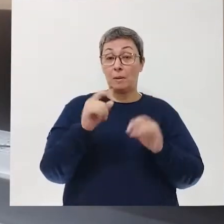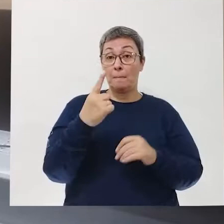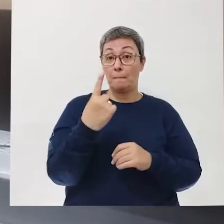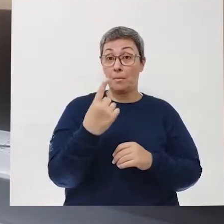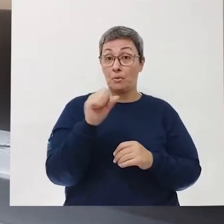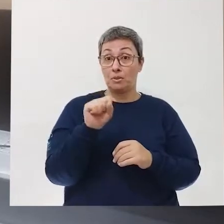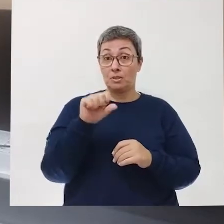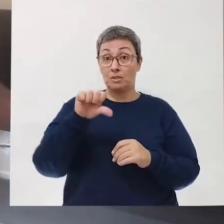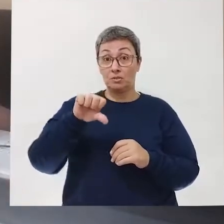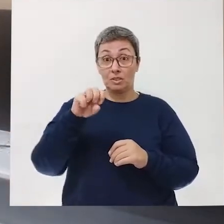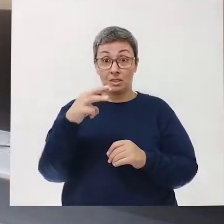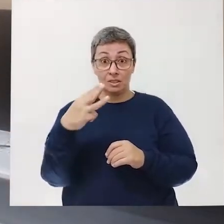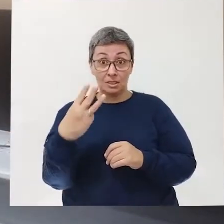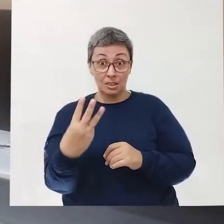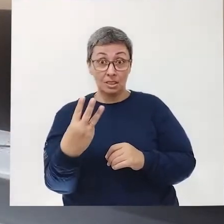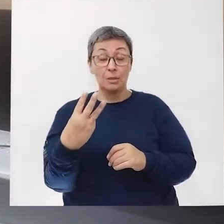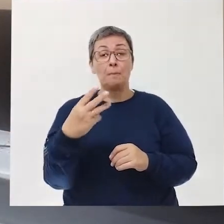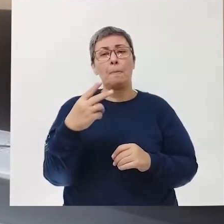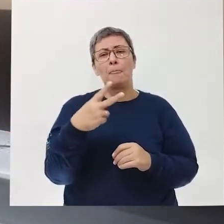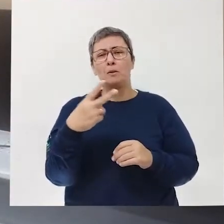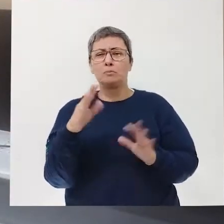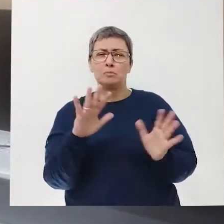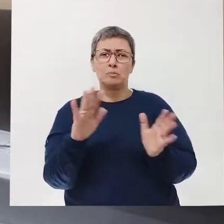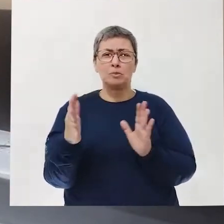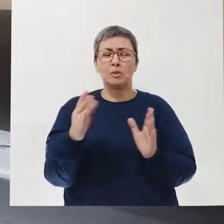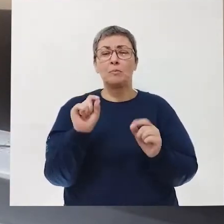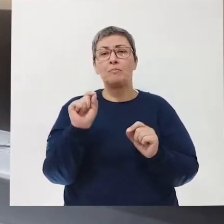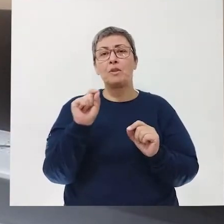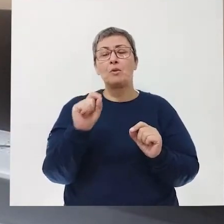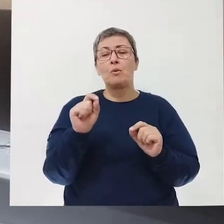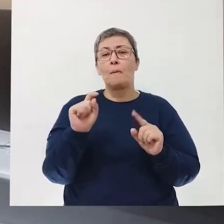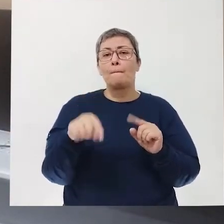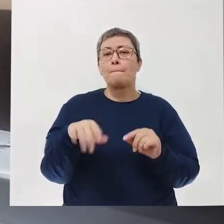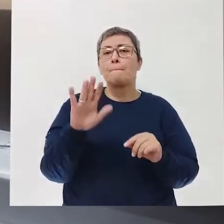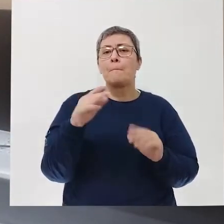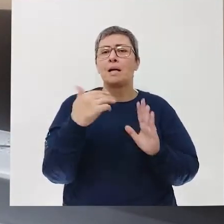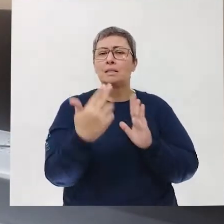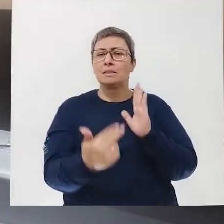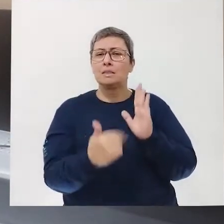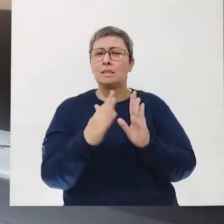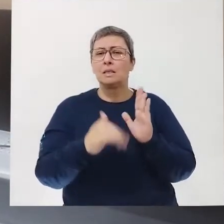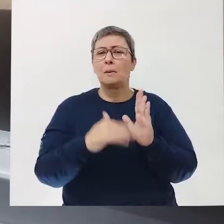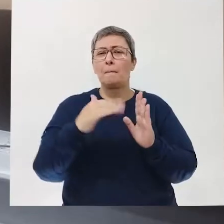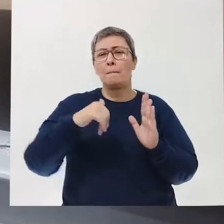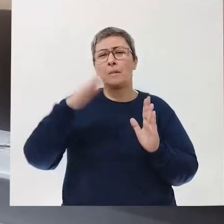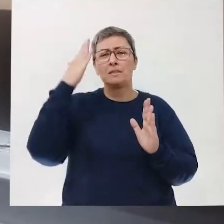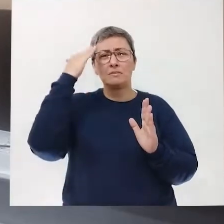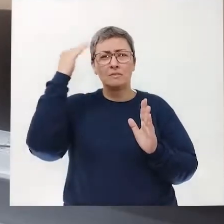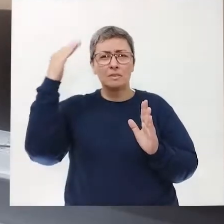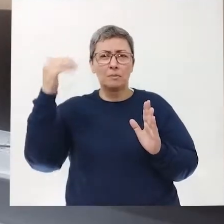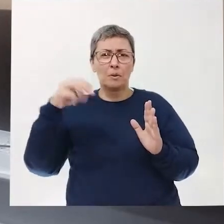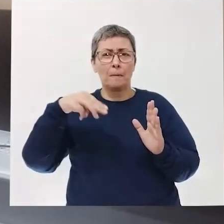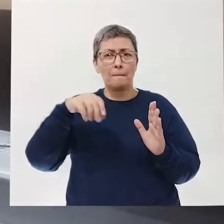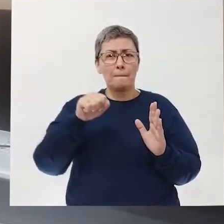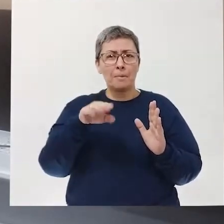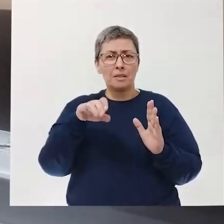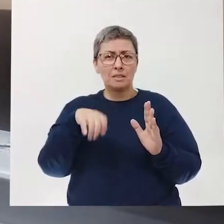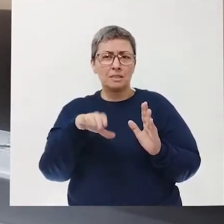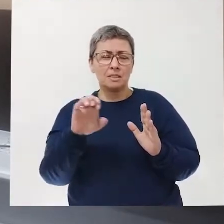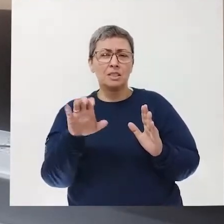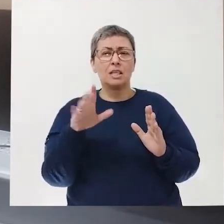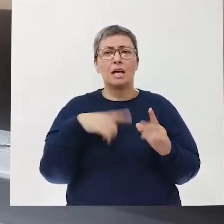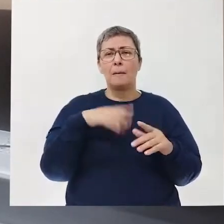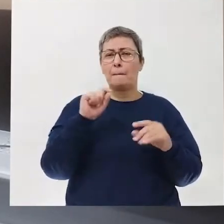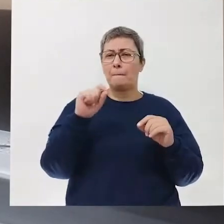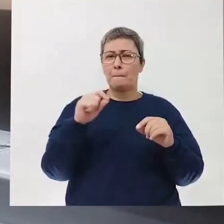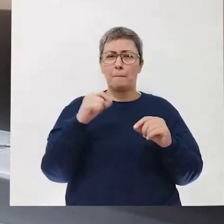1893, 1892, e é uma das pinturas mais famosas do Munch, né? Ela